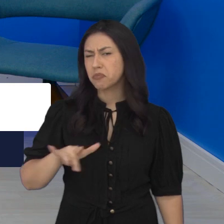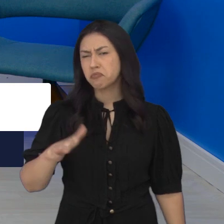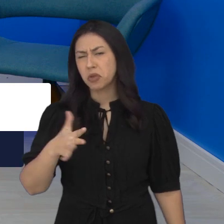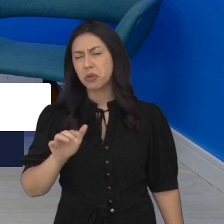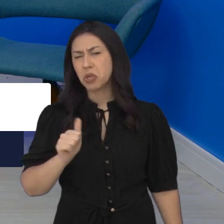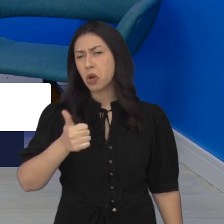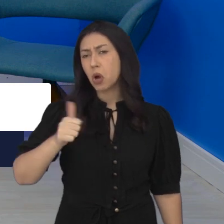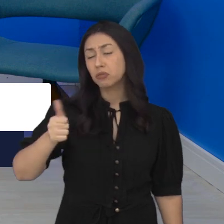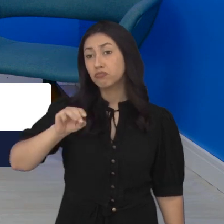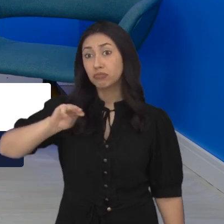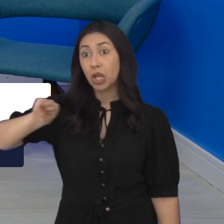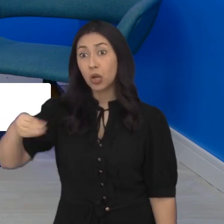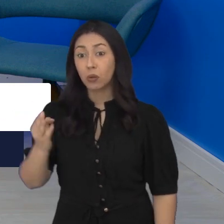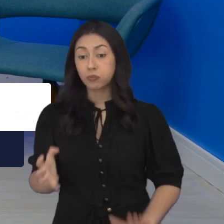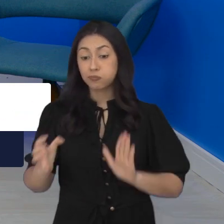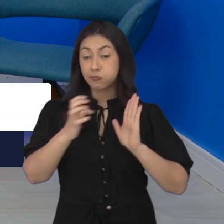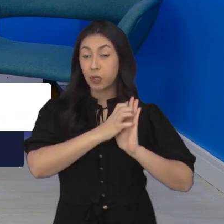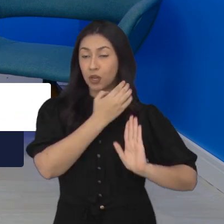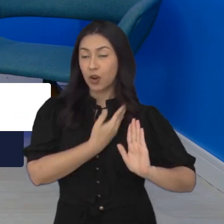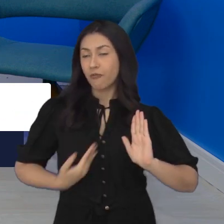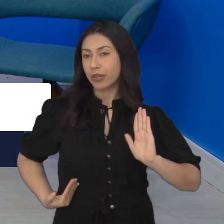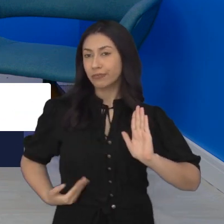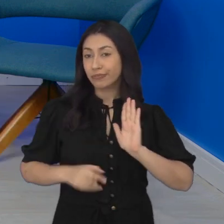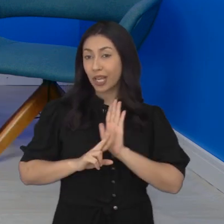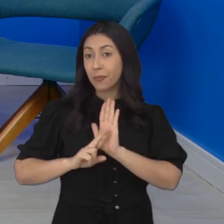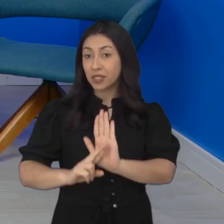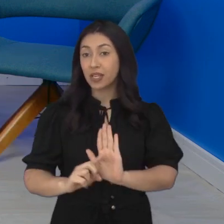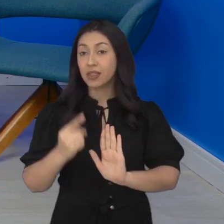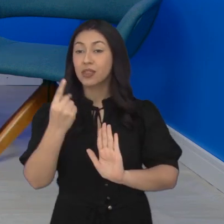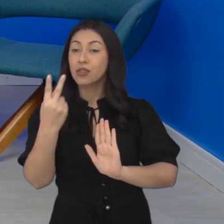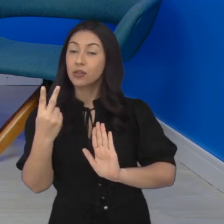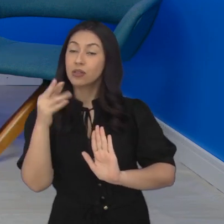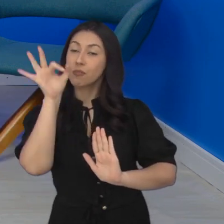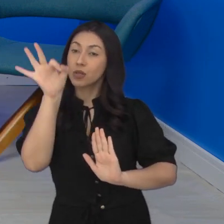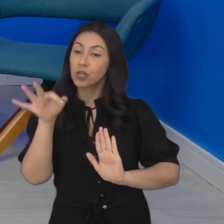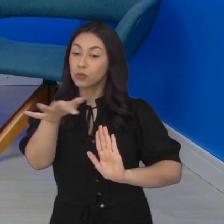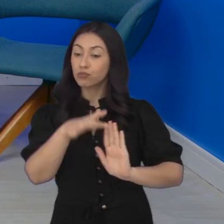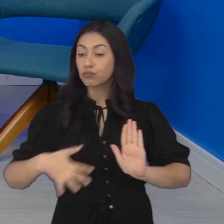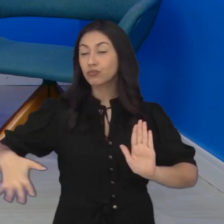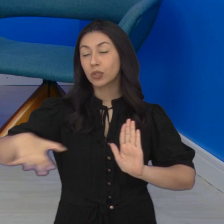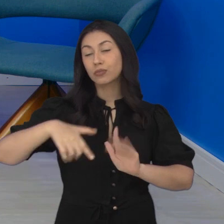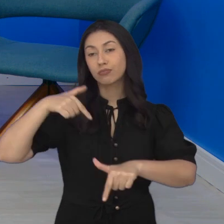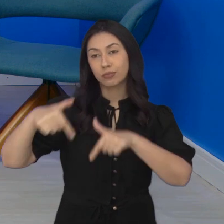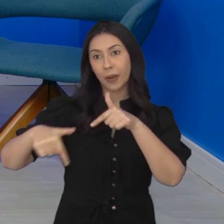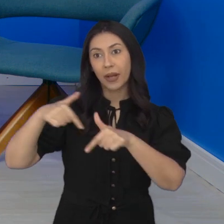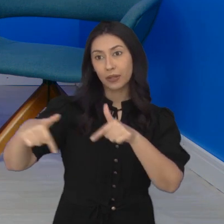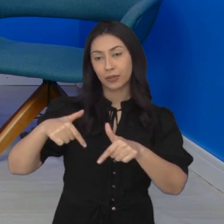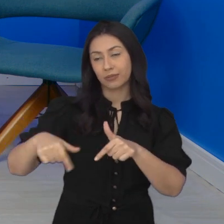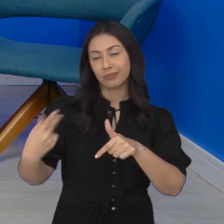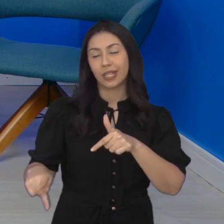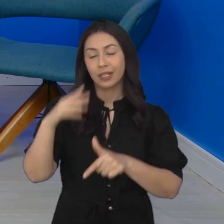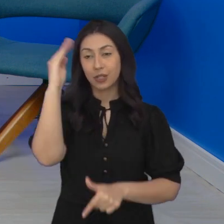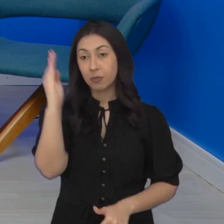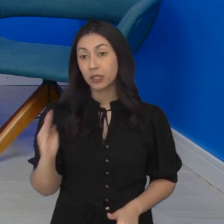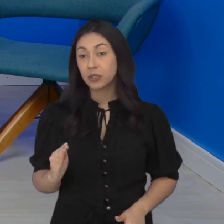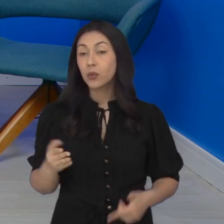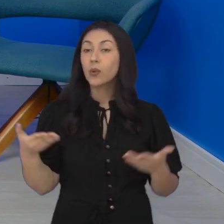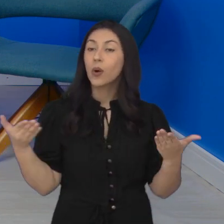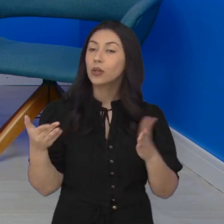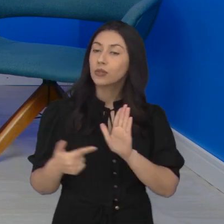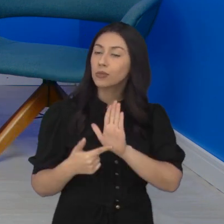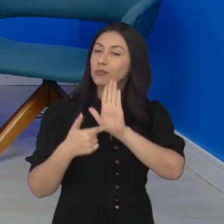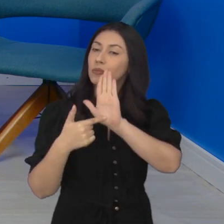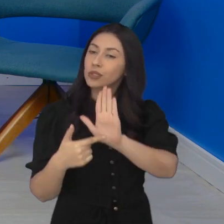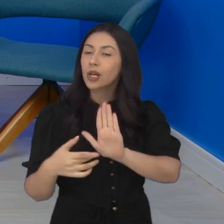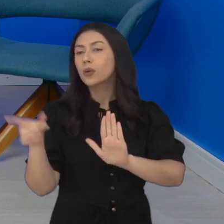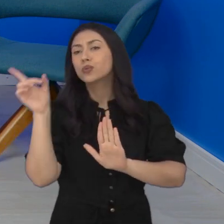hoje cerca de 11 milhões de servidores. Esse número representa 12% dos trabalhadores em todo o país. Hoje você vai conhecer